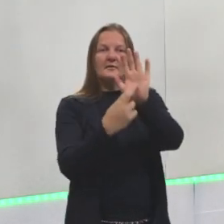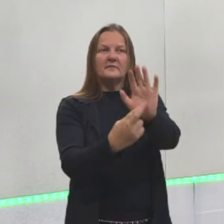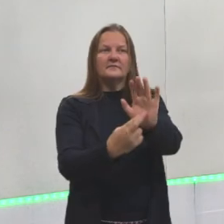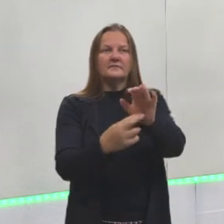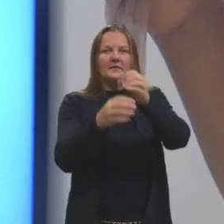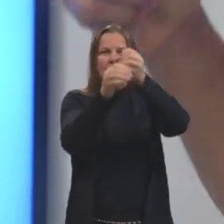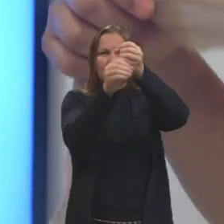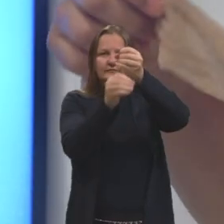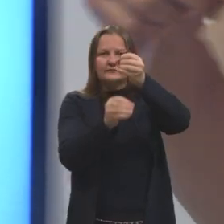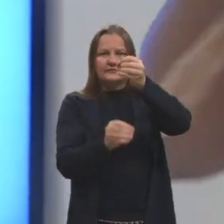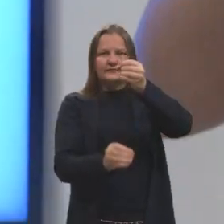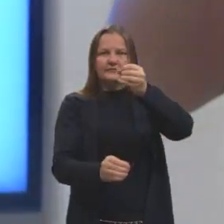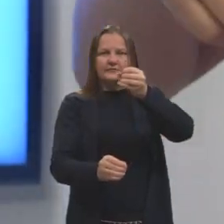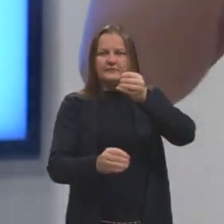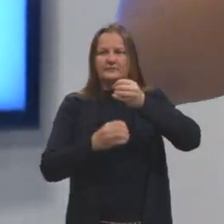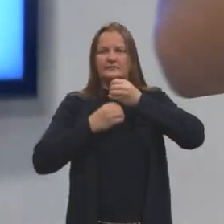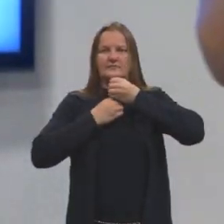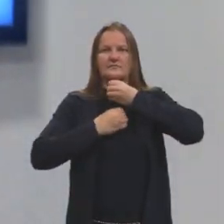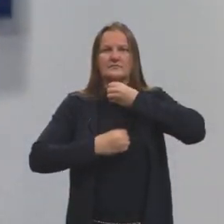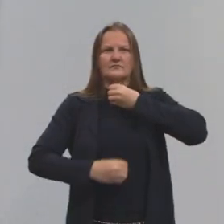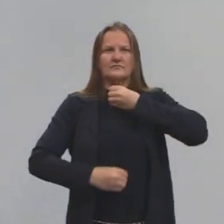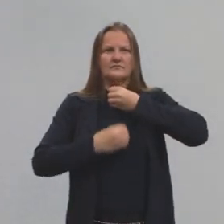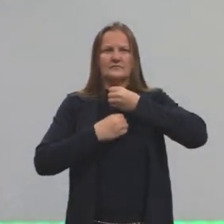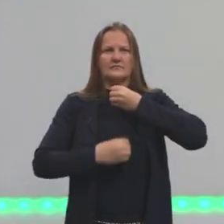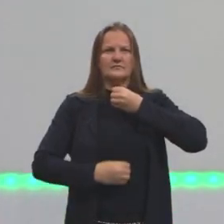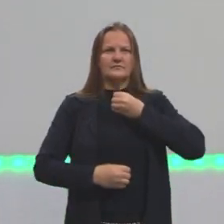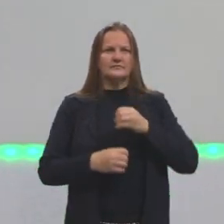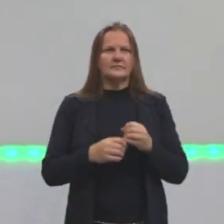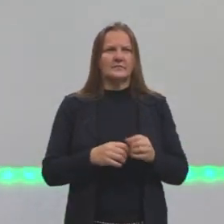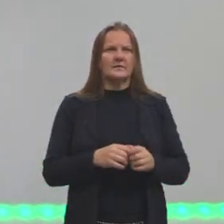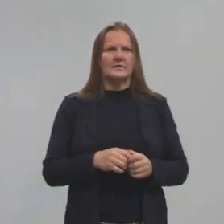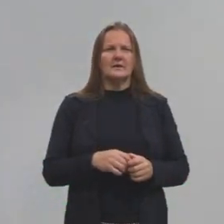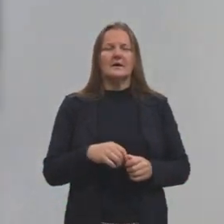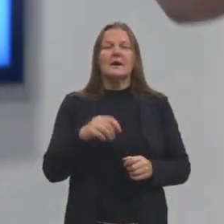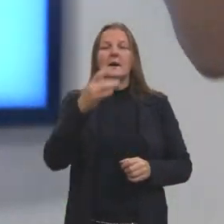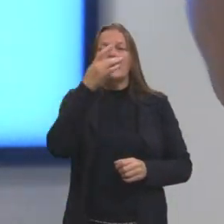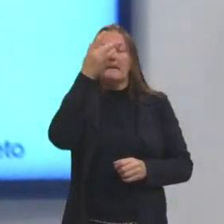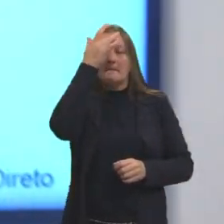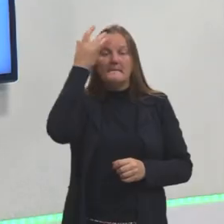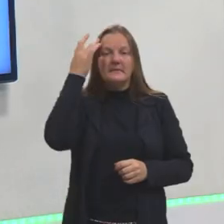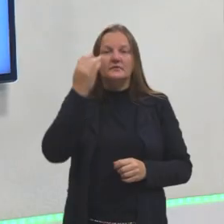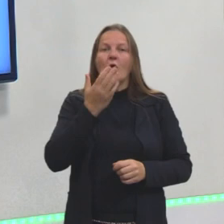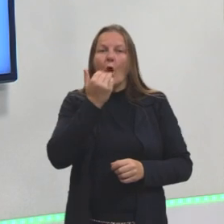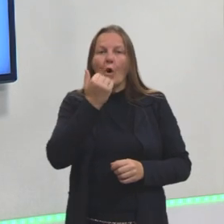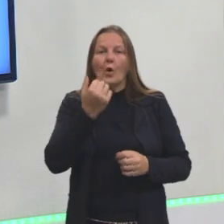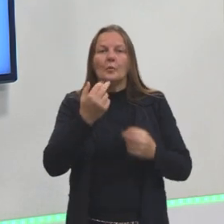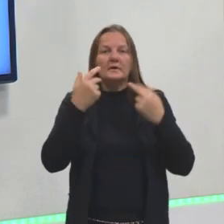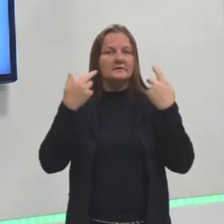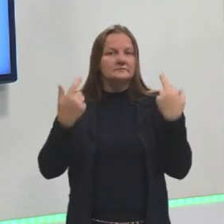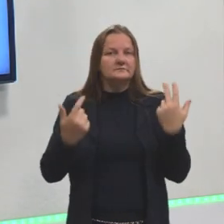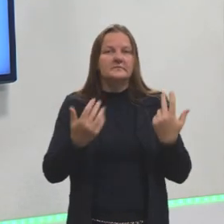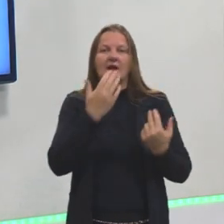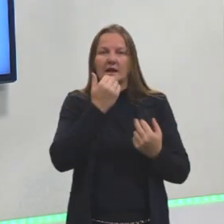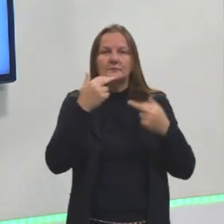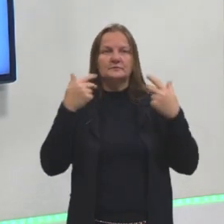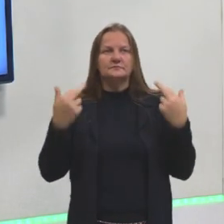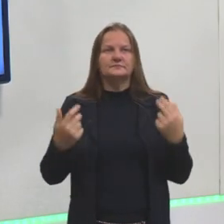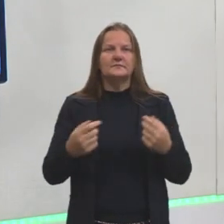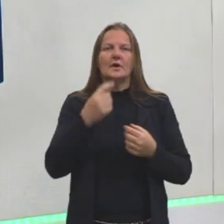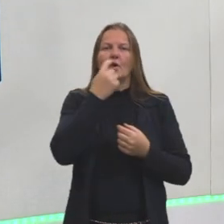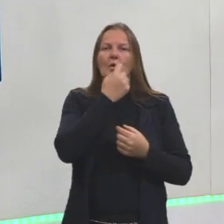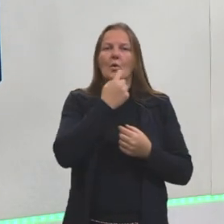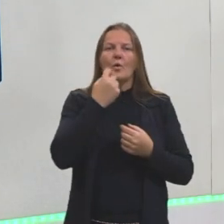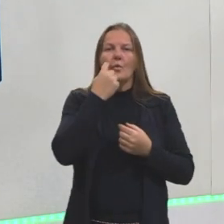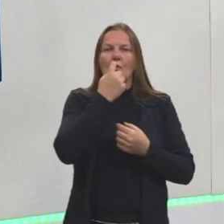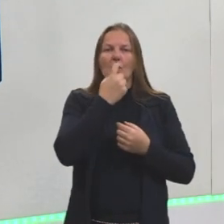então, um esôfago. Então, a pessoa ingere o alimento, né? Então, na boca é